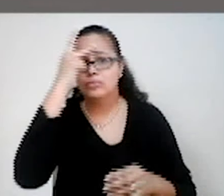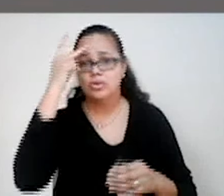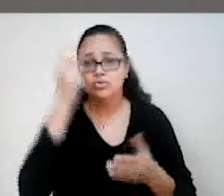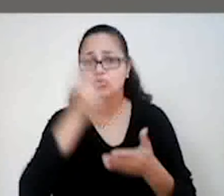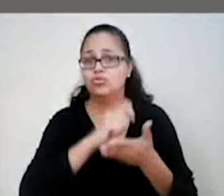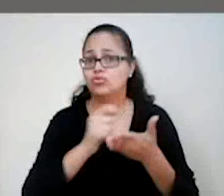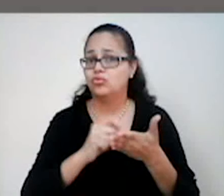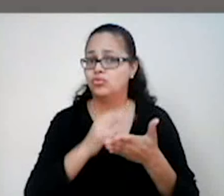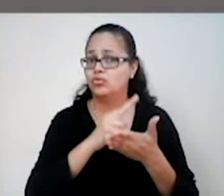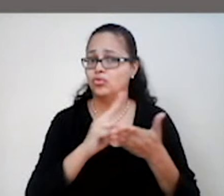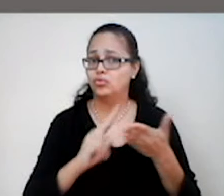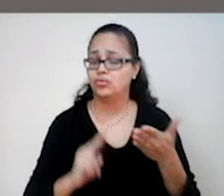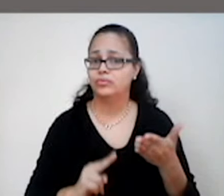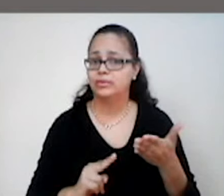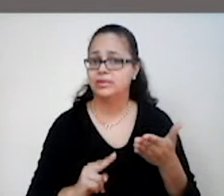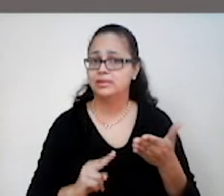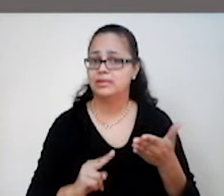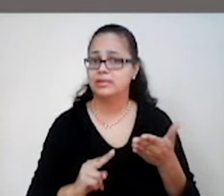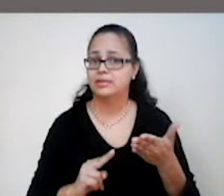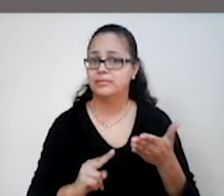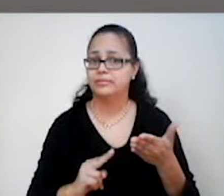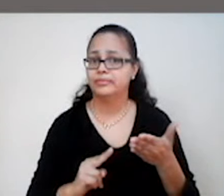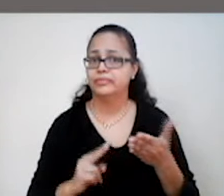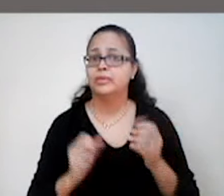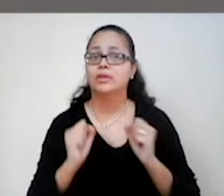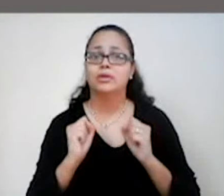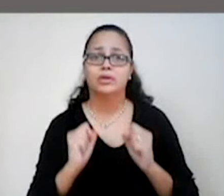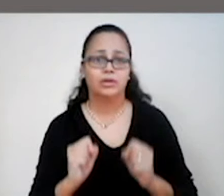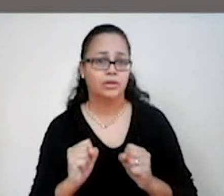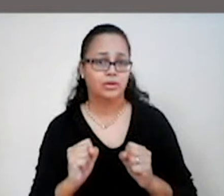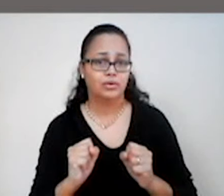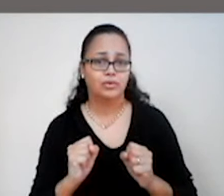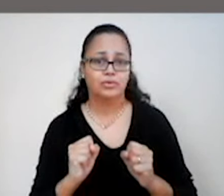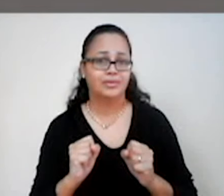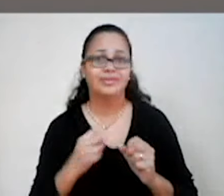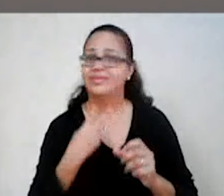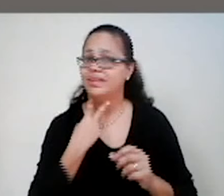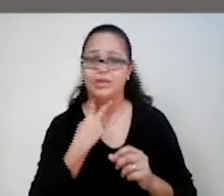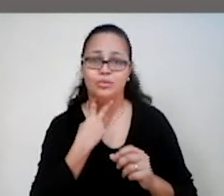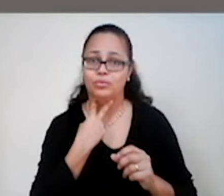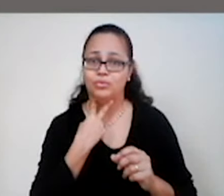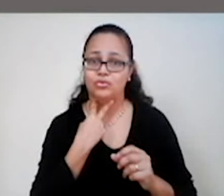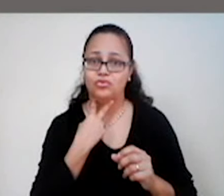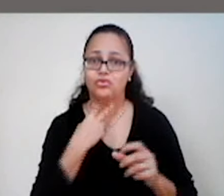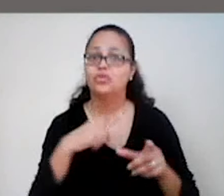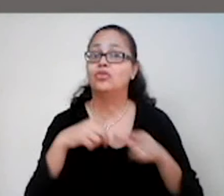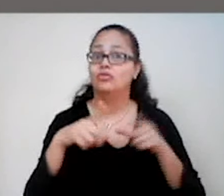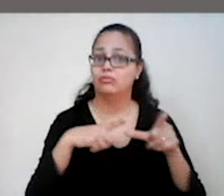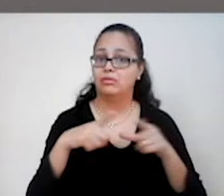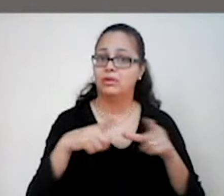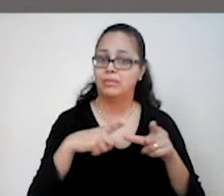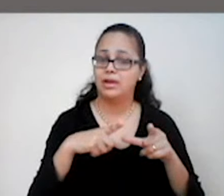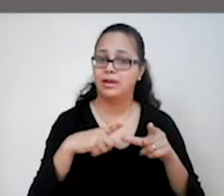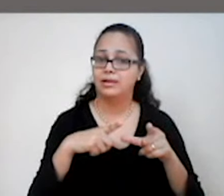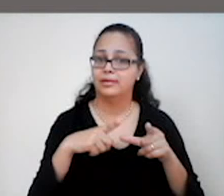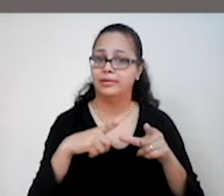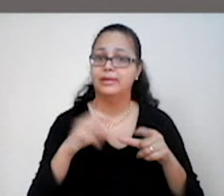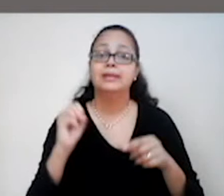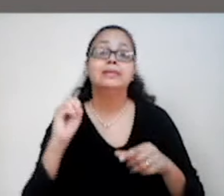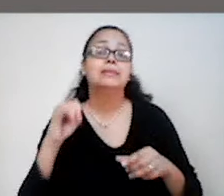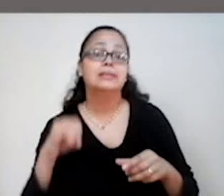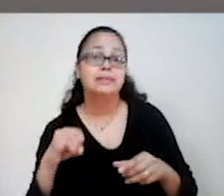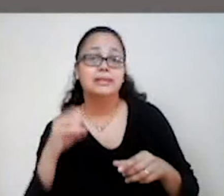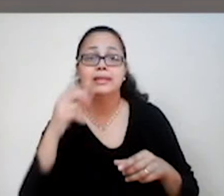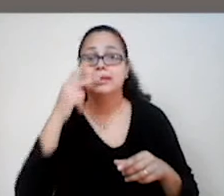estabelecessem sem autorização dos que pertenciam à corporação, né? Então, se uma pessoa quisesse começar a produzir